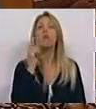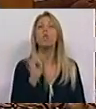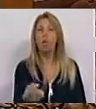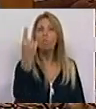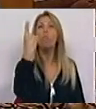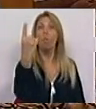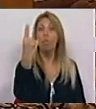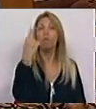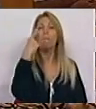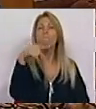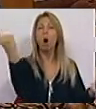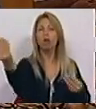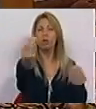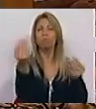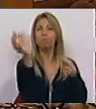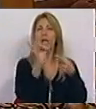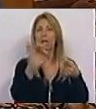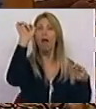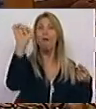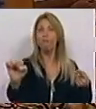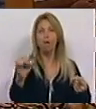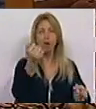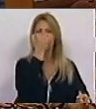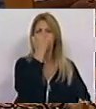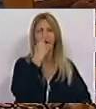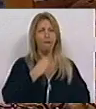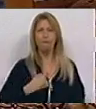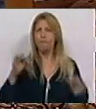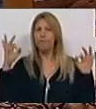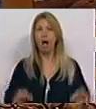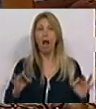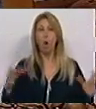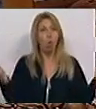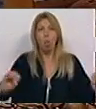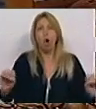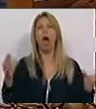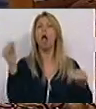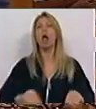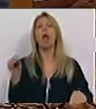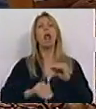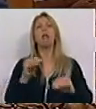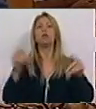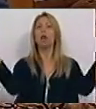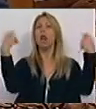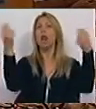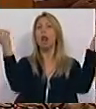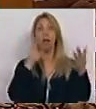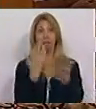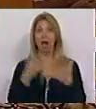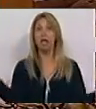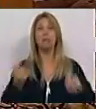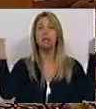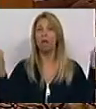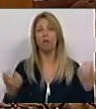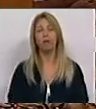descreve e a caracteriza. Fracasso. Não há eleitoralismo que o salve. O Governo... Quero